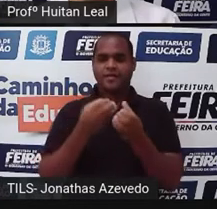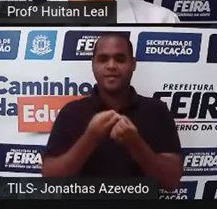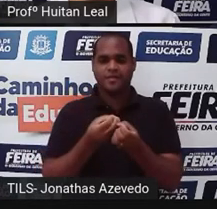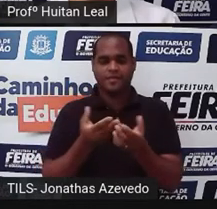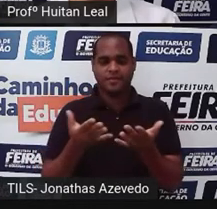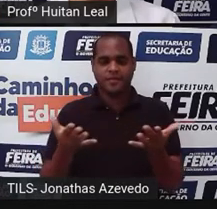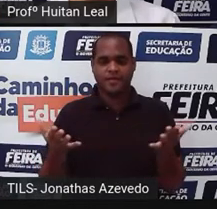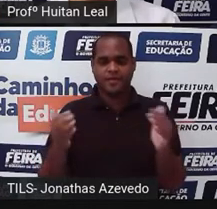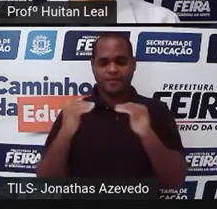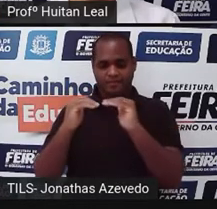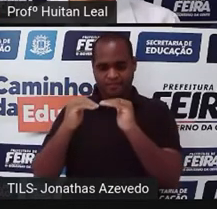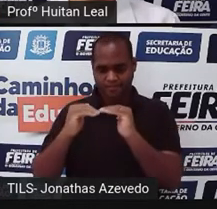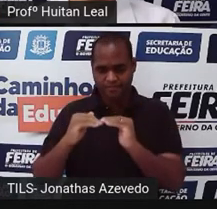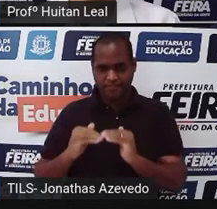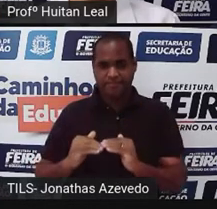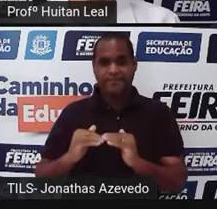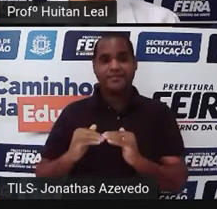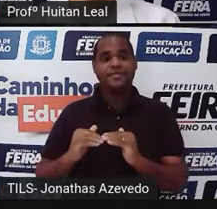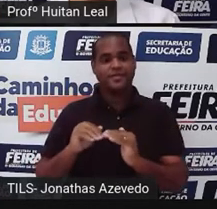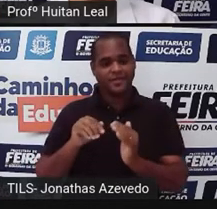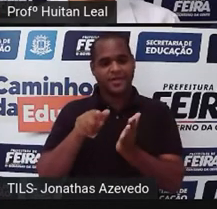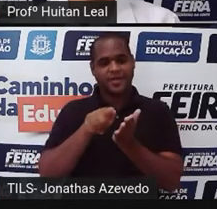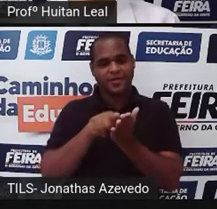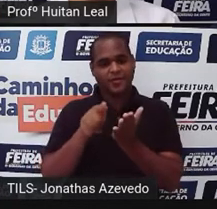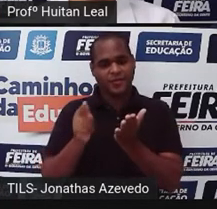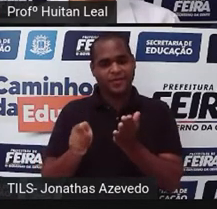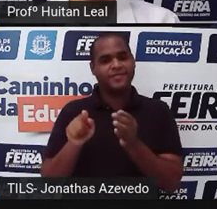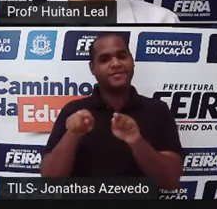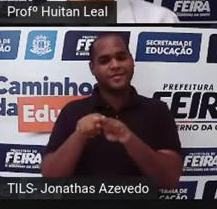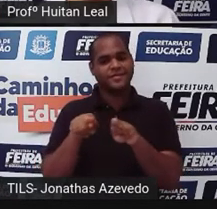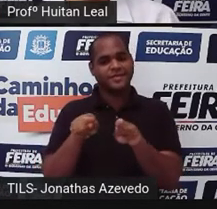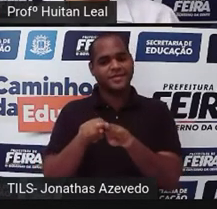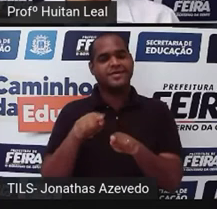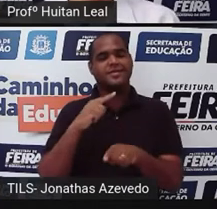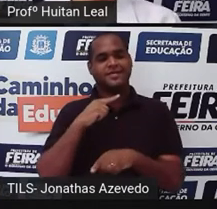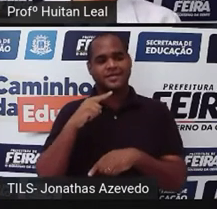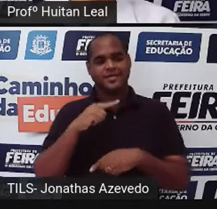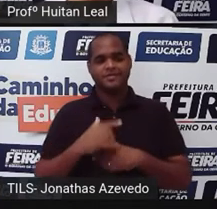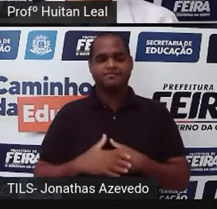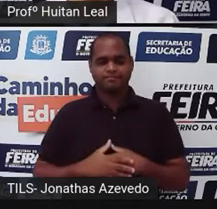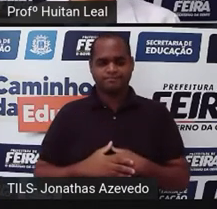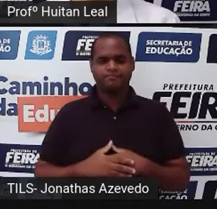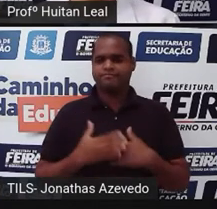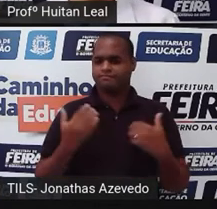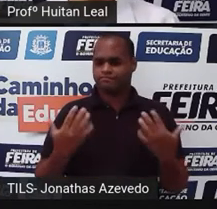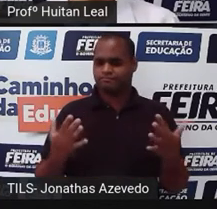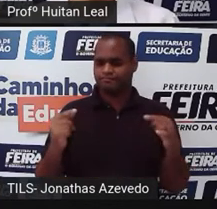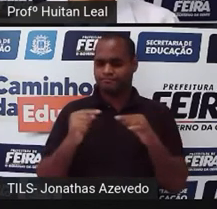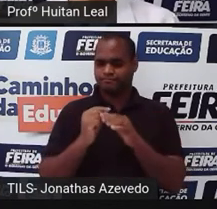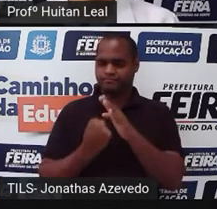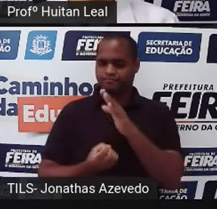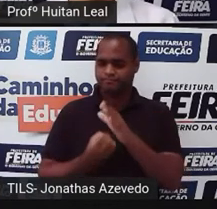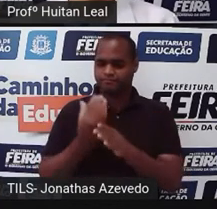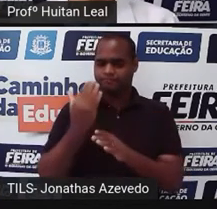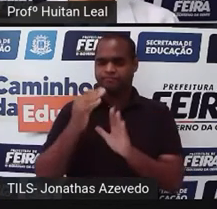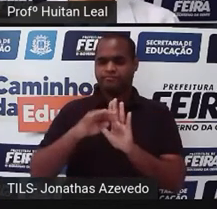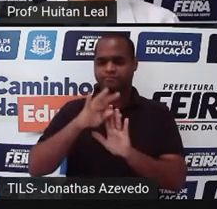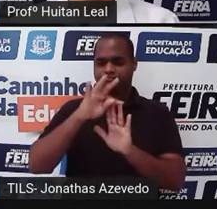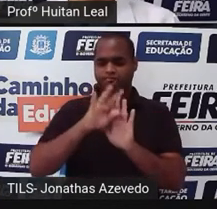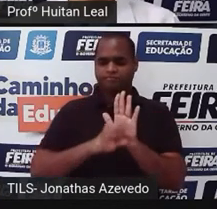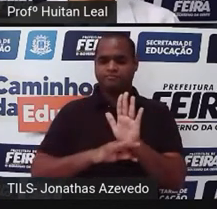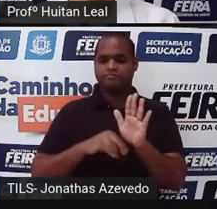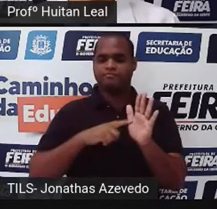parte inferior da página de um jornal. Então, era chamado isso, essa forma de produzir os textos, de textos de